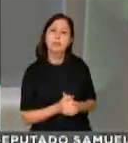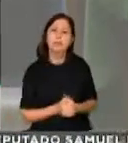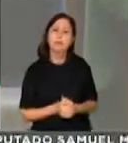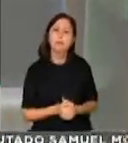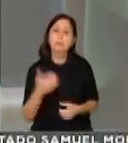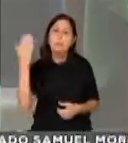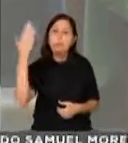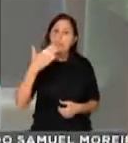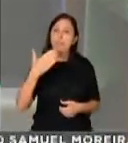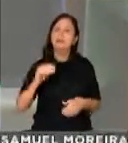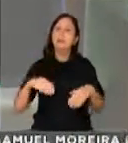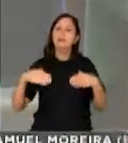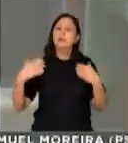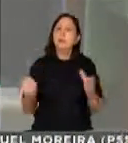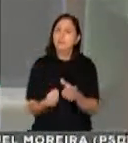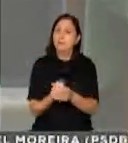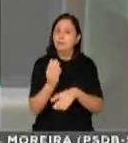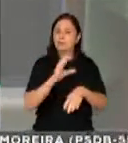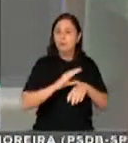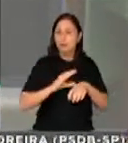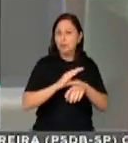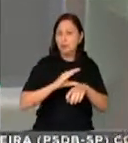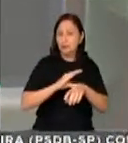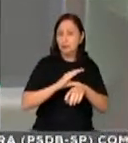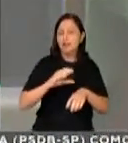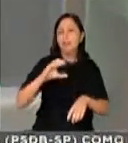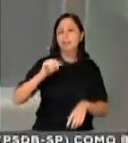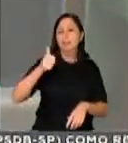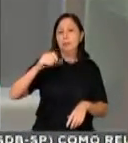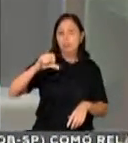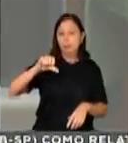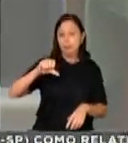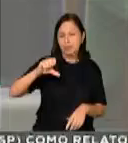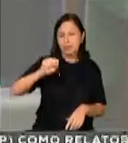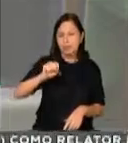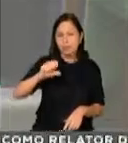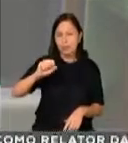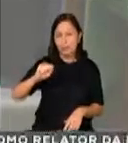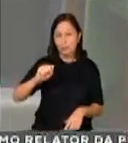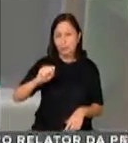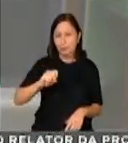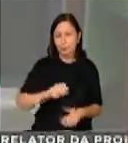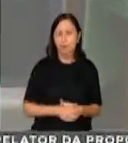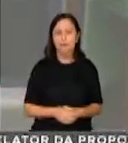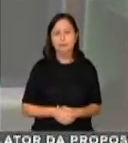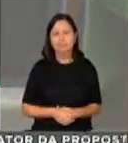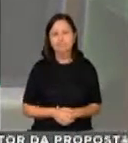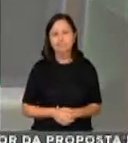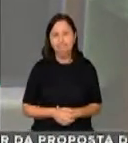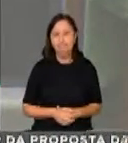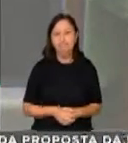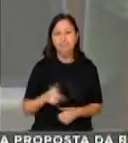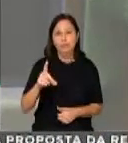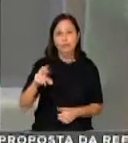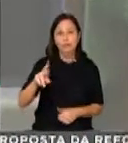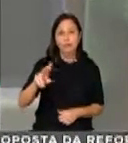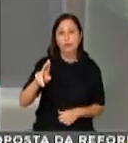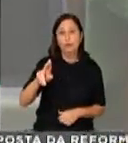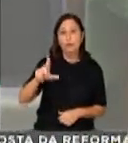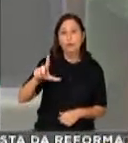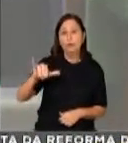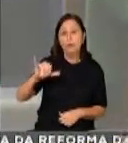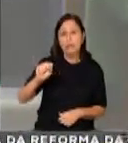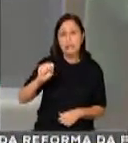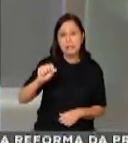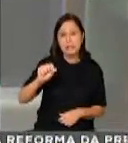com a promulgação da Constituição de 88, a carta magna por doutor Ulisses Guimarães. E a gente está discutindo